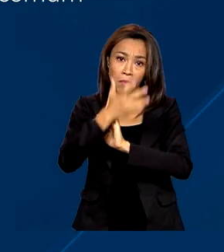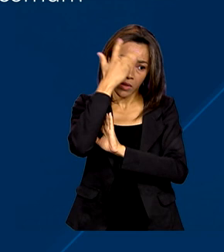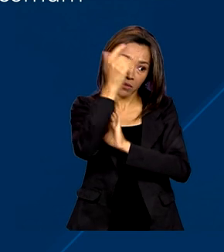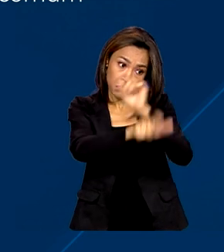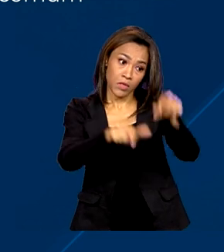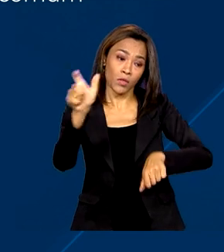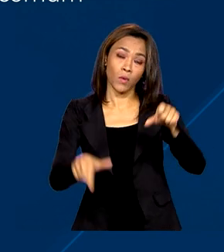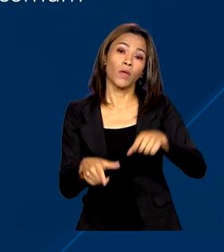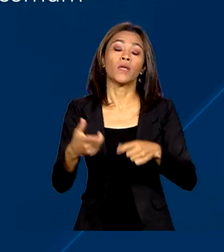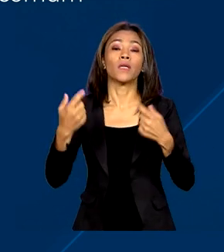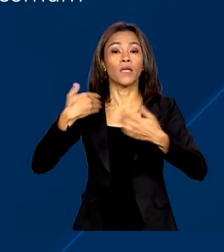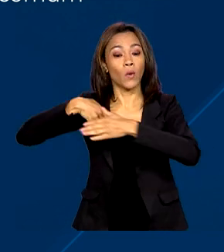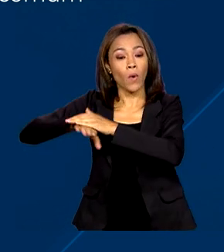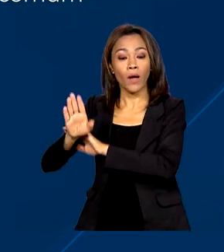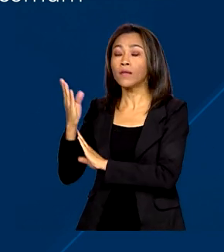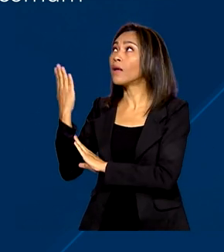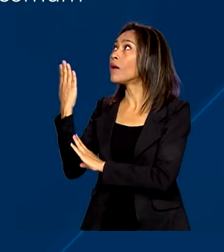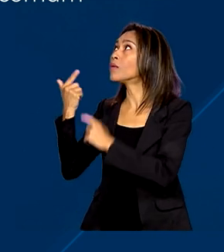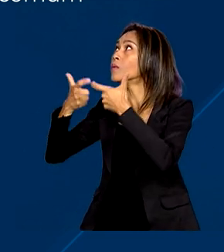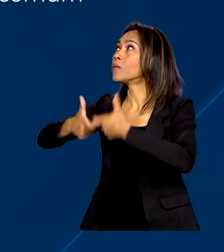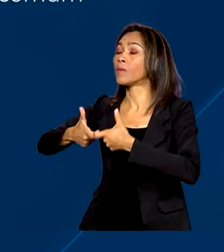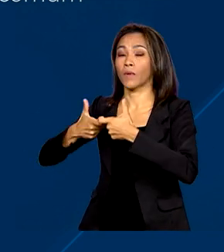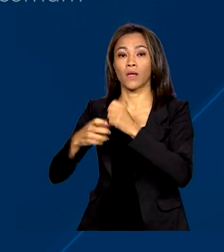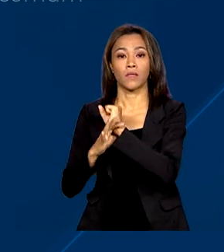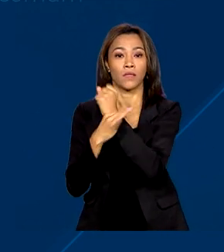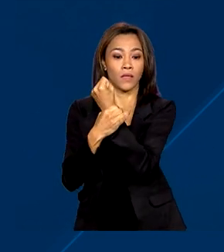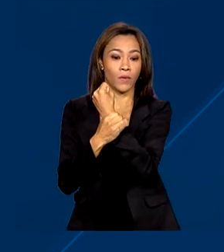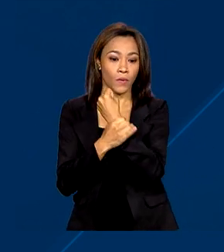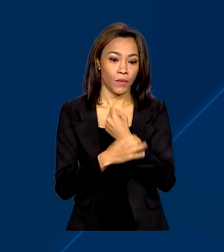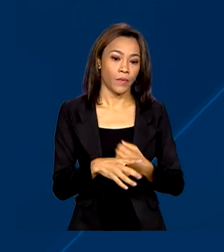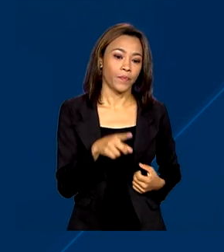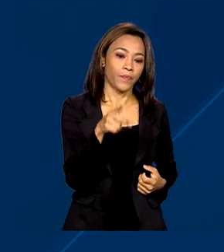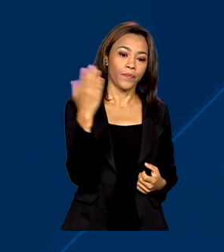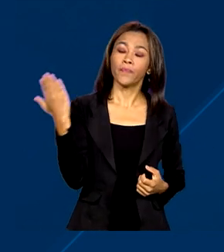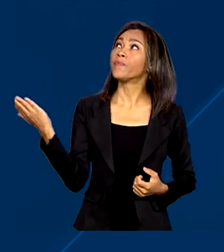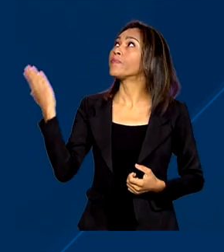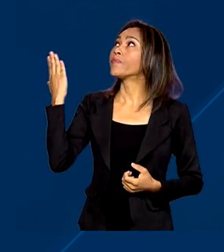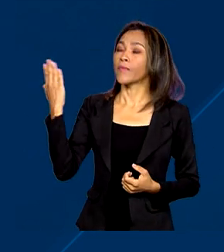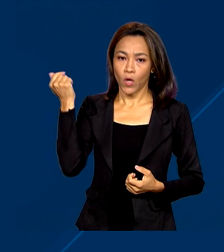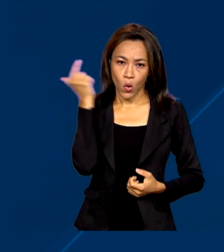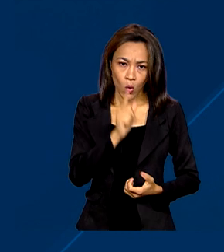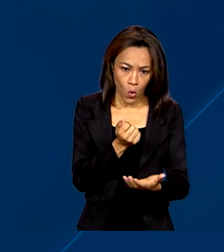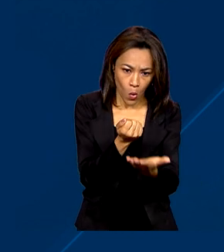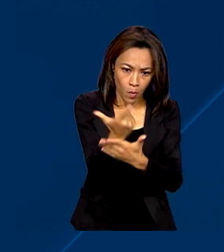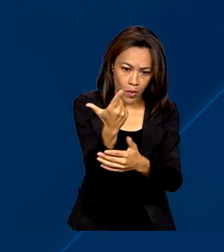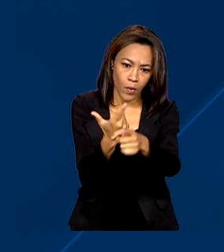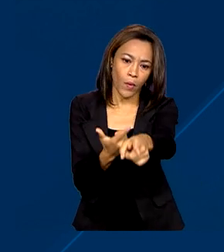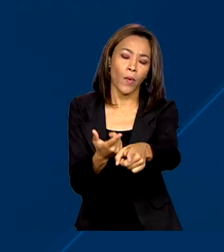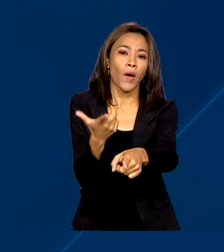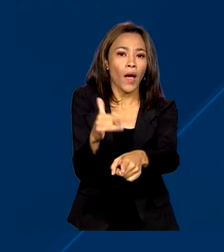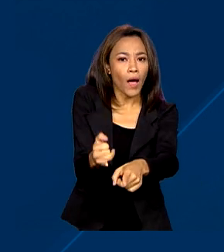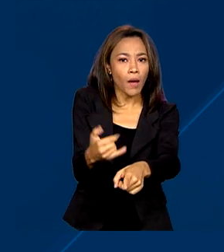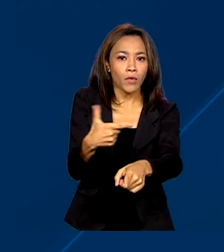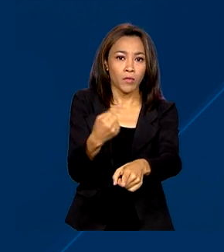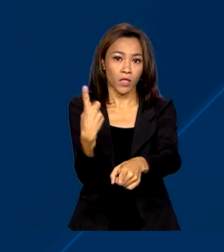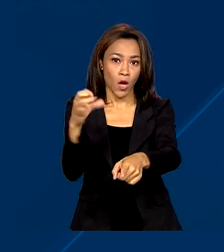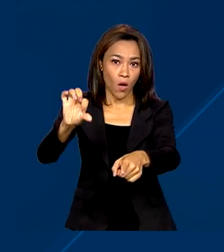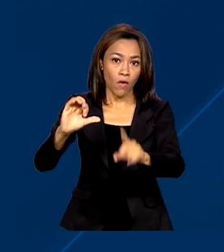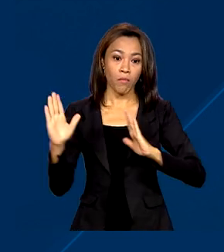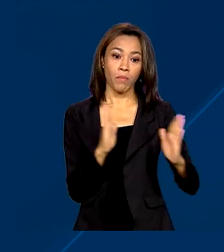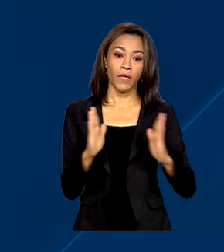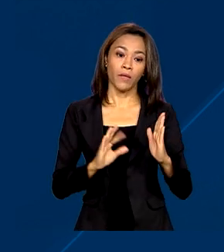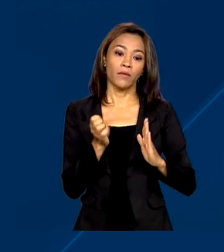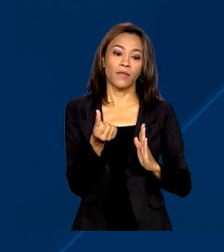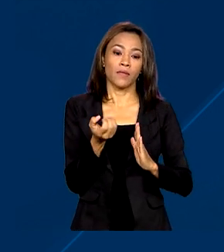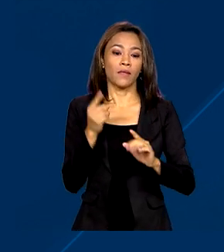exige um local seguro para armazenamento. E quem adquiriu armas a partir de 2019 terá 60 dias para fazer